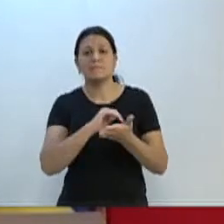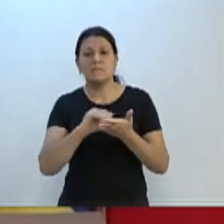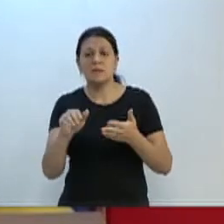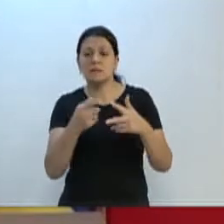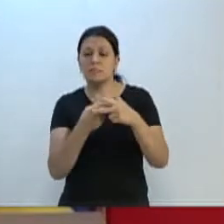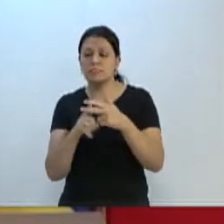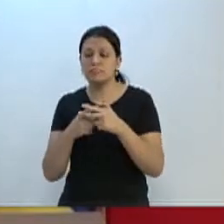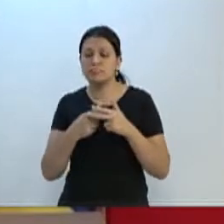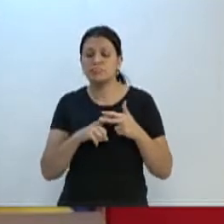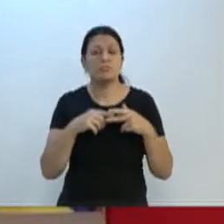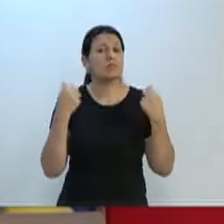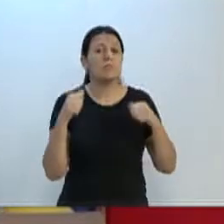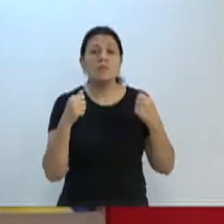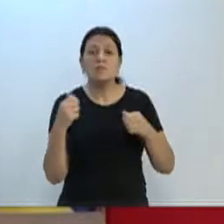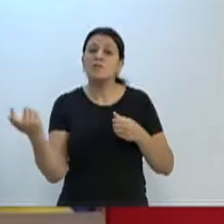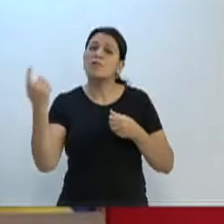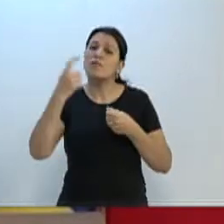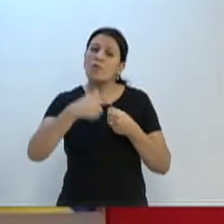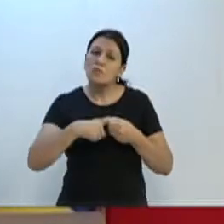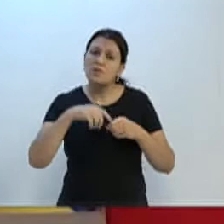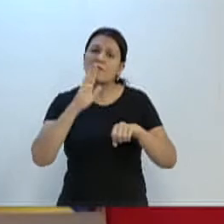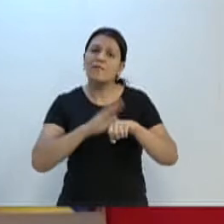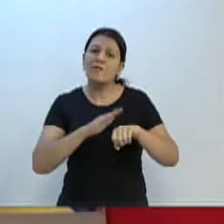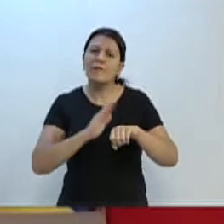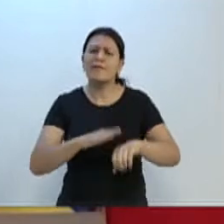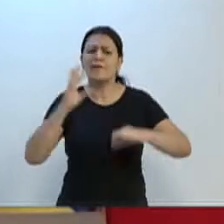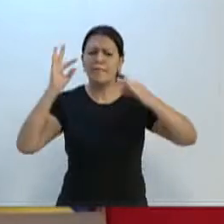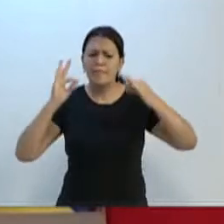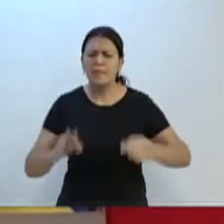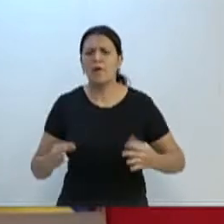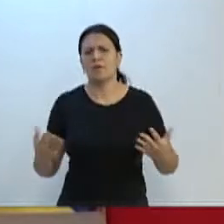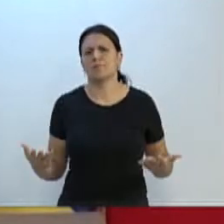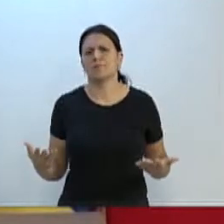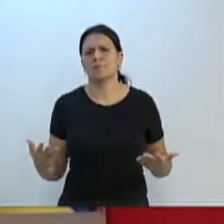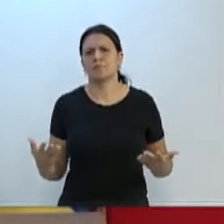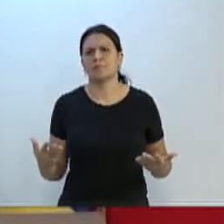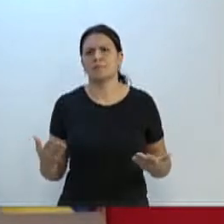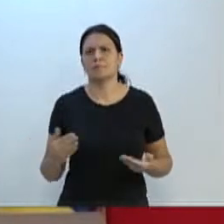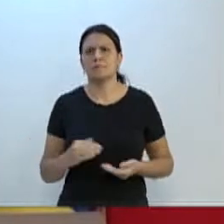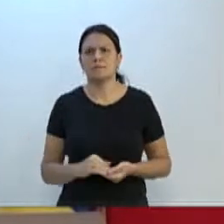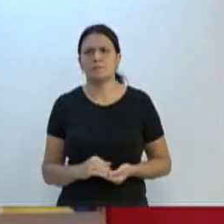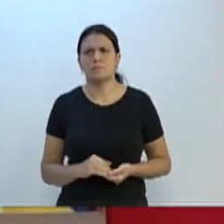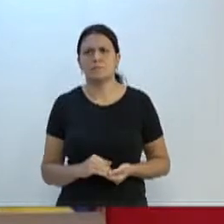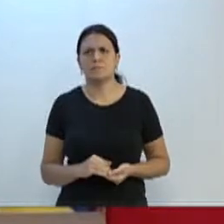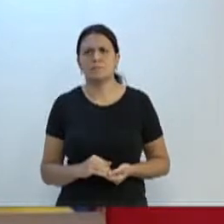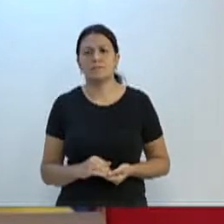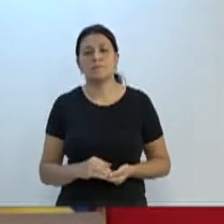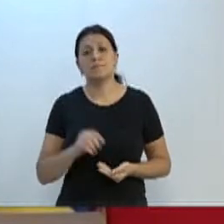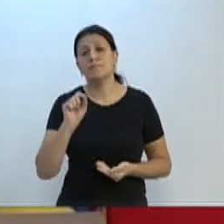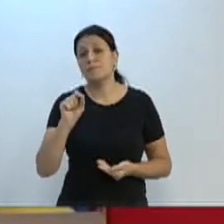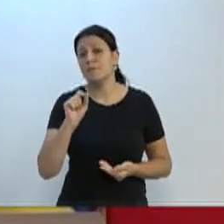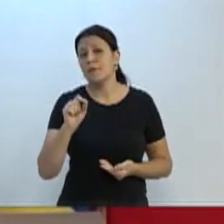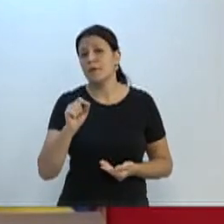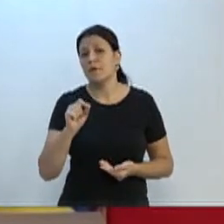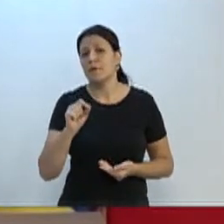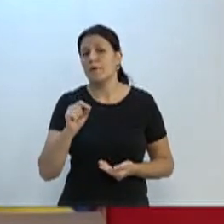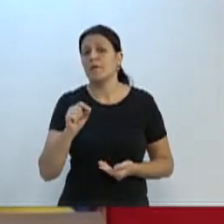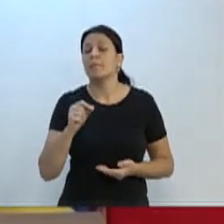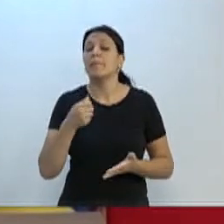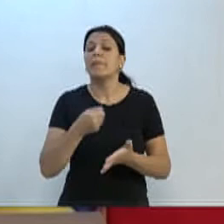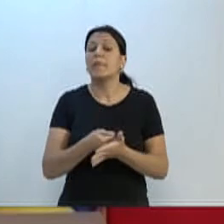manutenção têm que ir lá refazer a cagada que eles fizeram. E com isso, senhores, quem está tendo prejuízo são nós, brumenauenses,